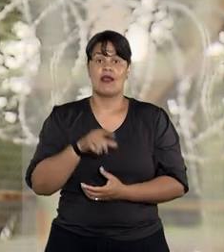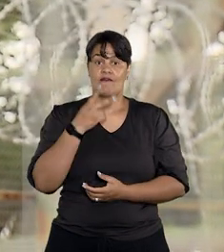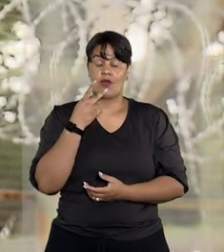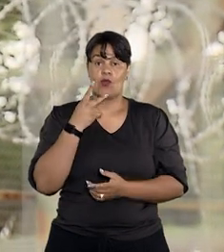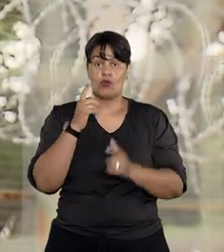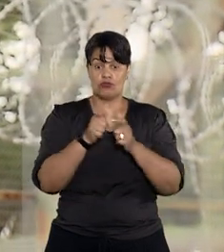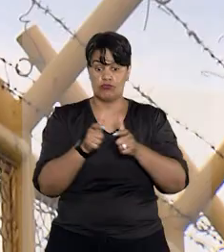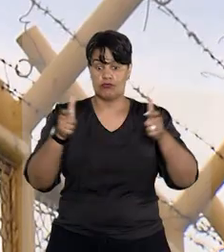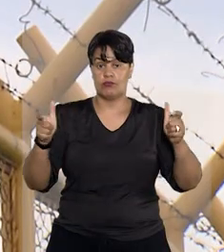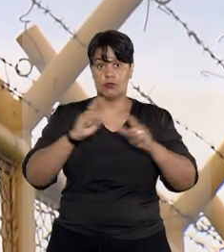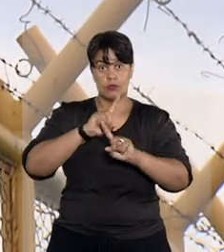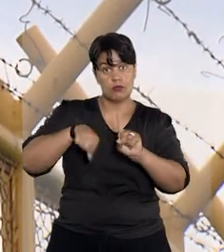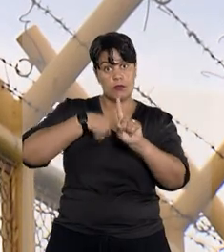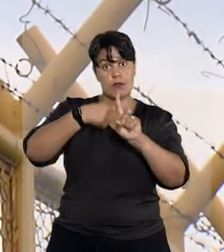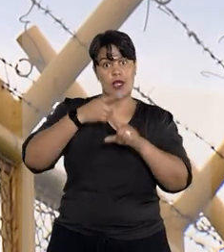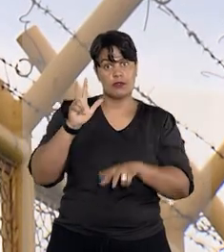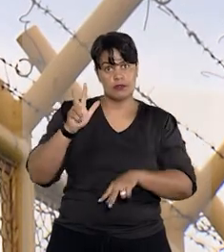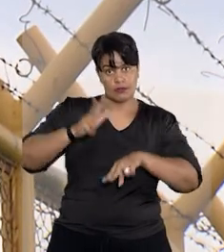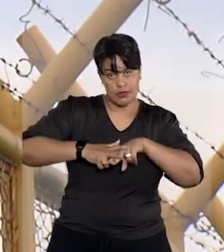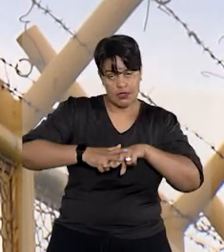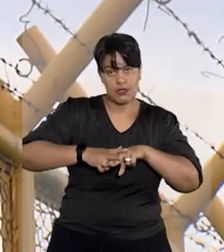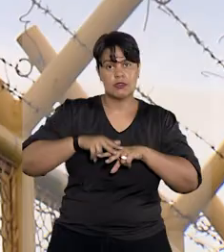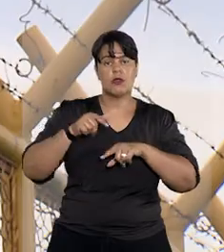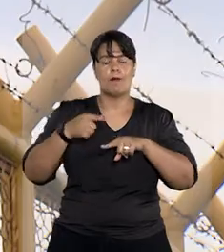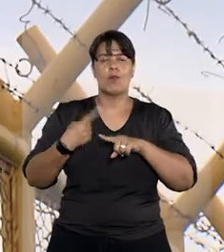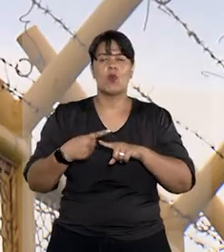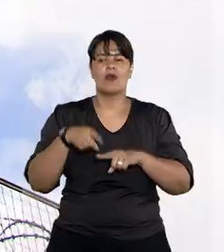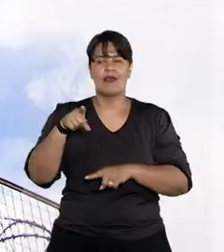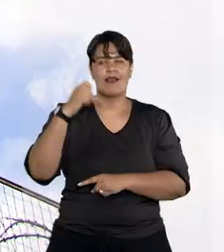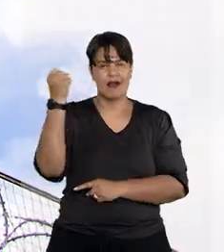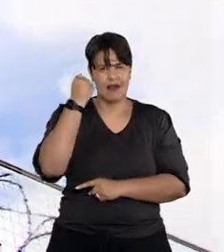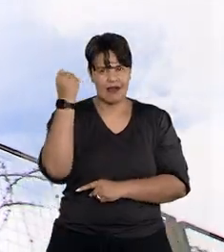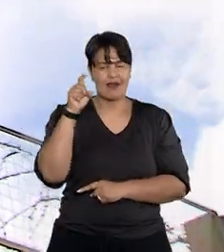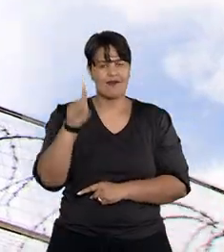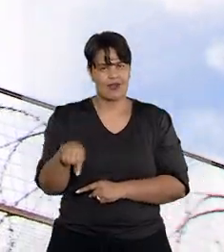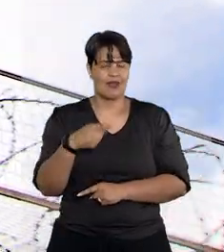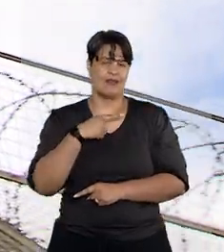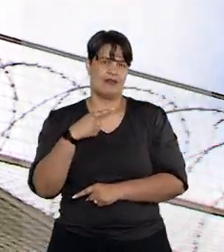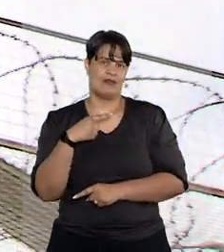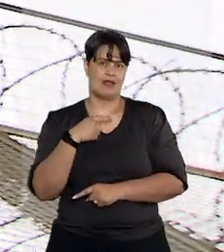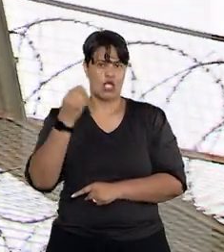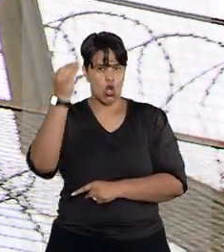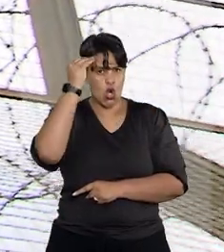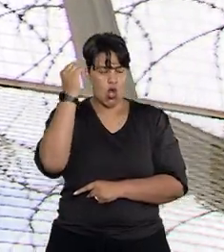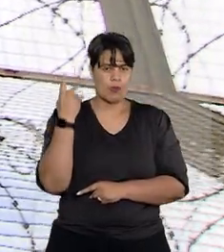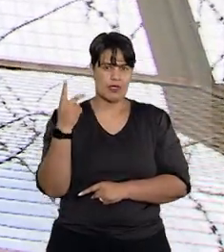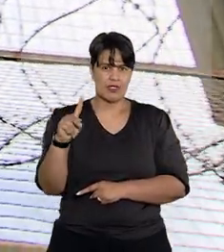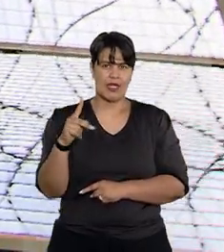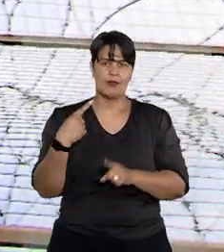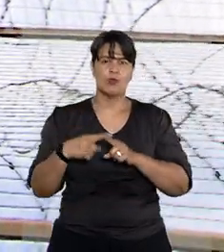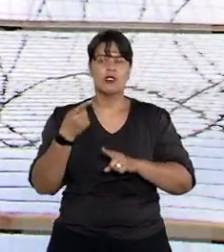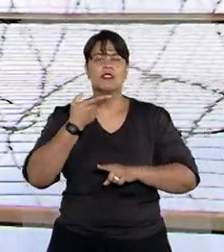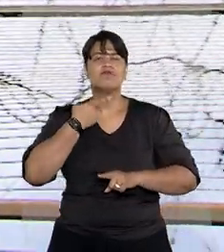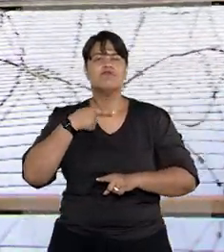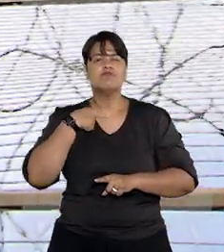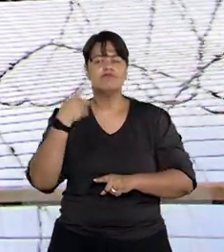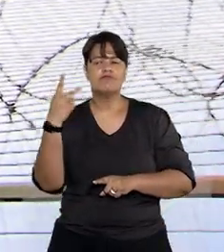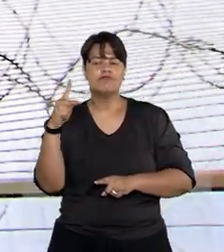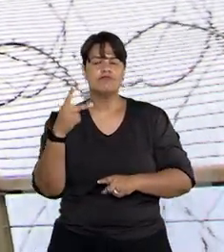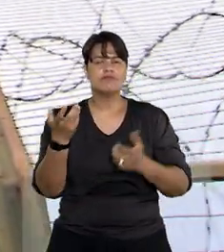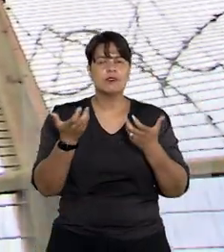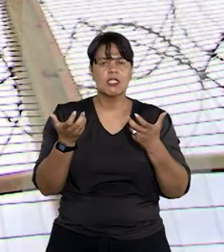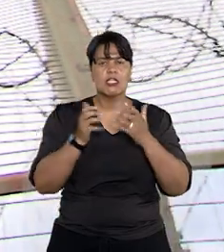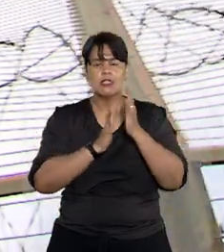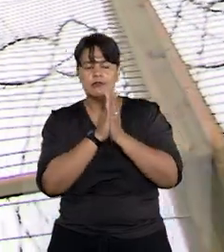de aumento de pena e avaliou negativamente a culpabilidade por entender que ela teria agido de forma altamente reprovável